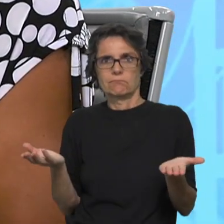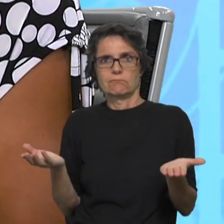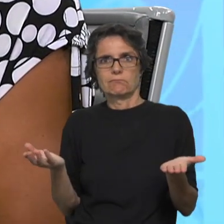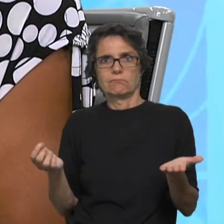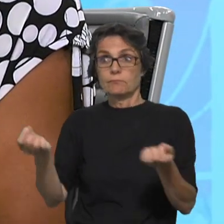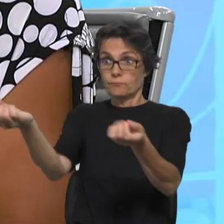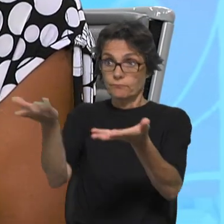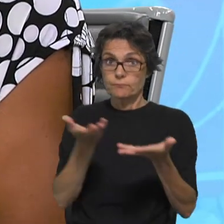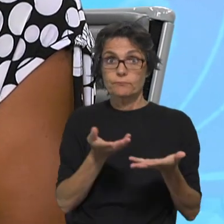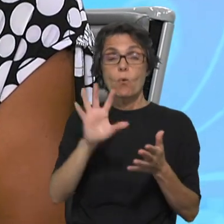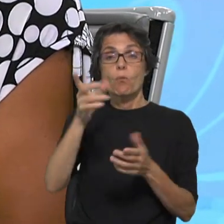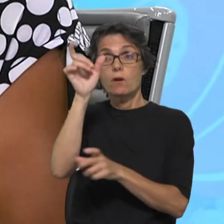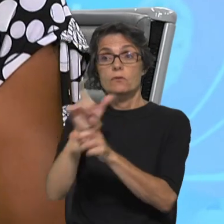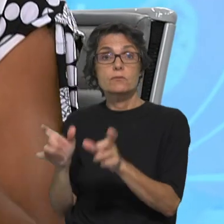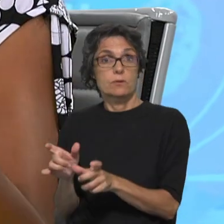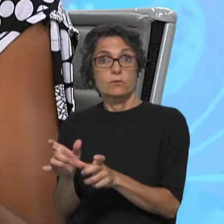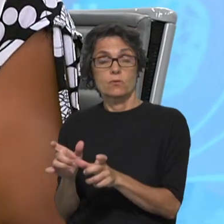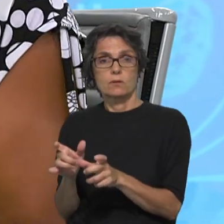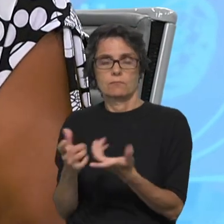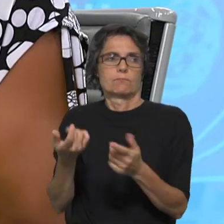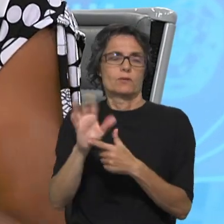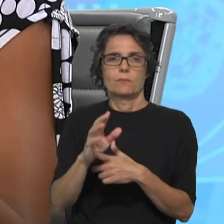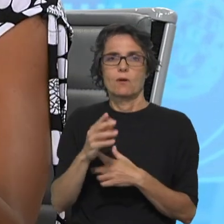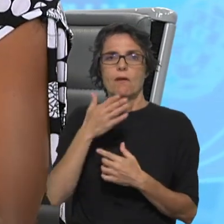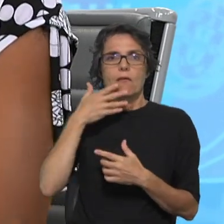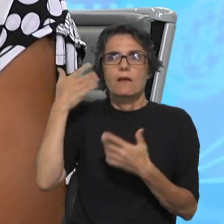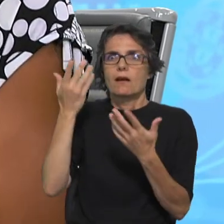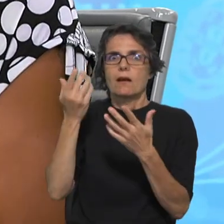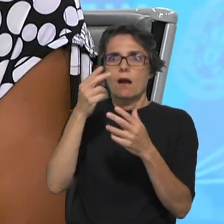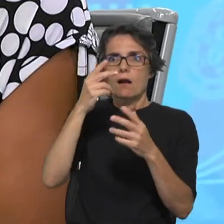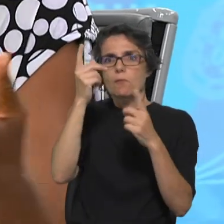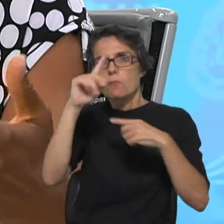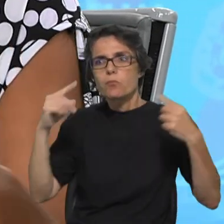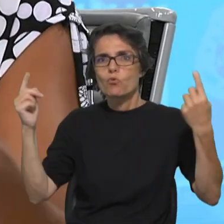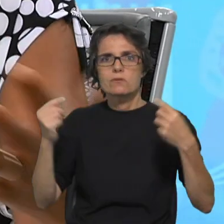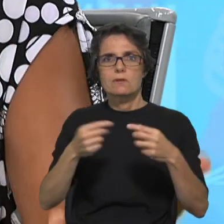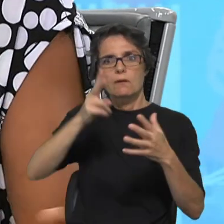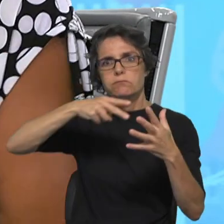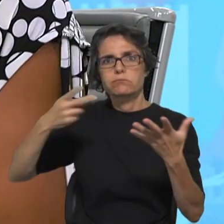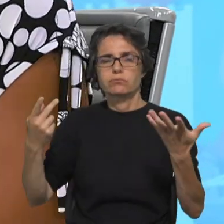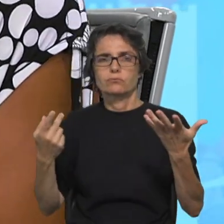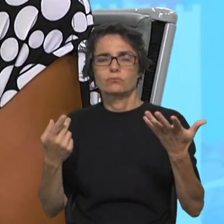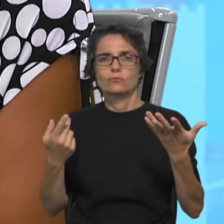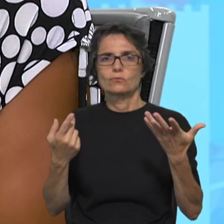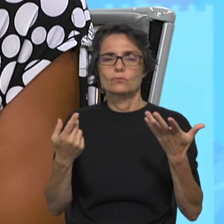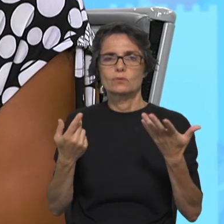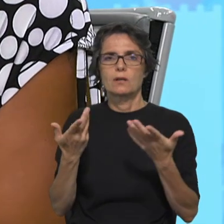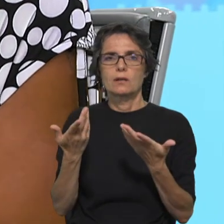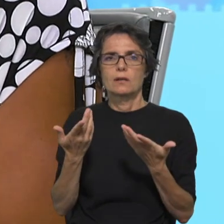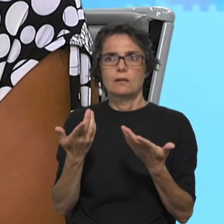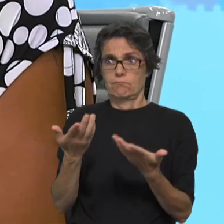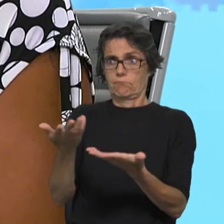portanto, a pessoa, quando tem o determinado talento para a música, para a leitura, face à formação exigida localmente,